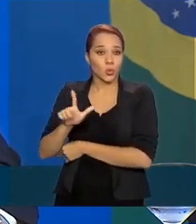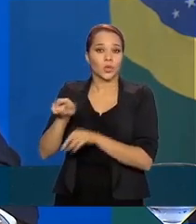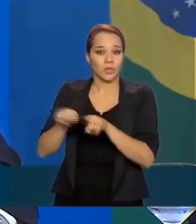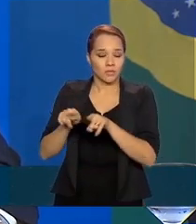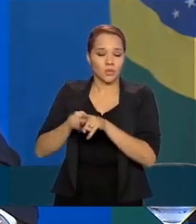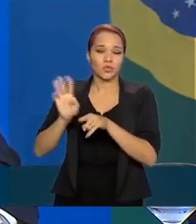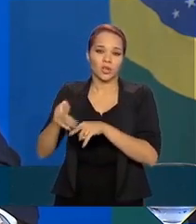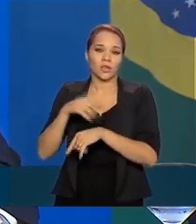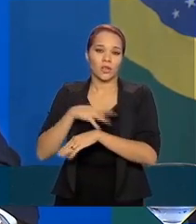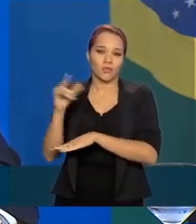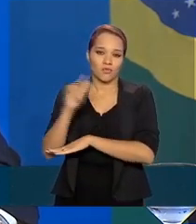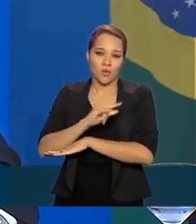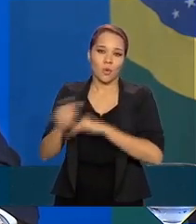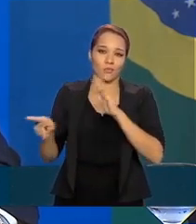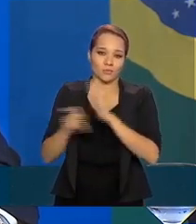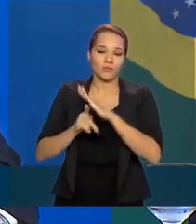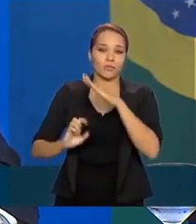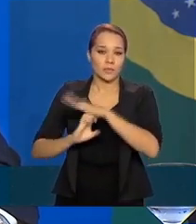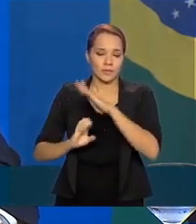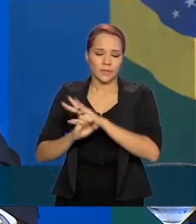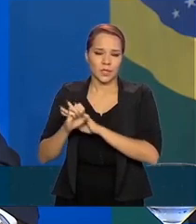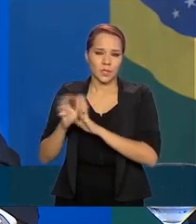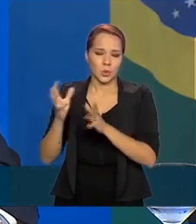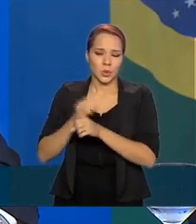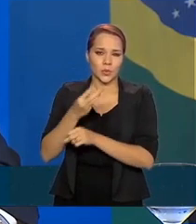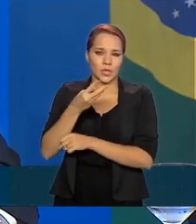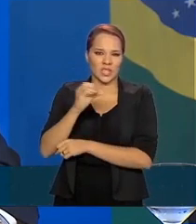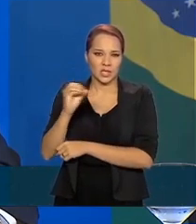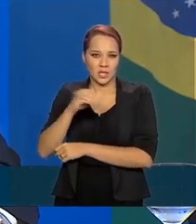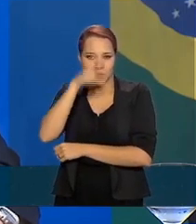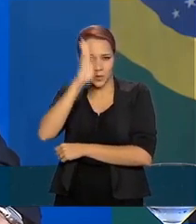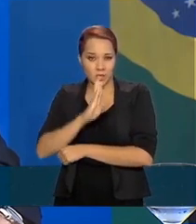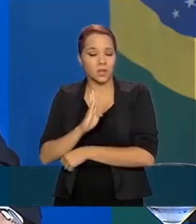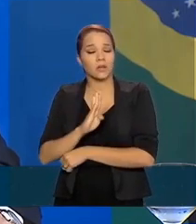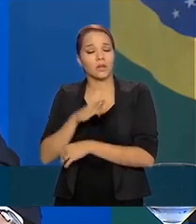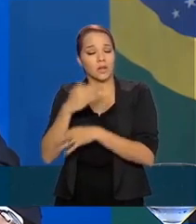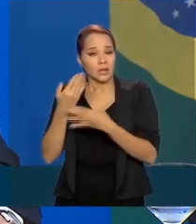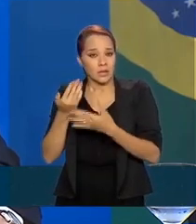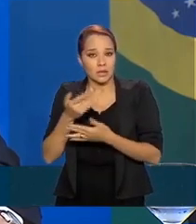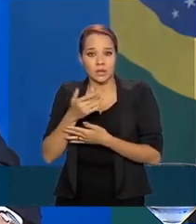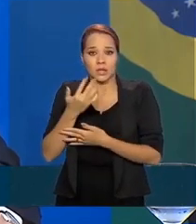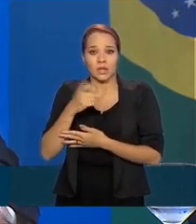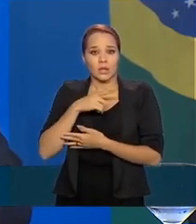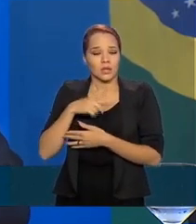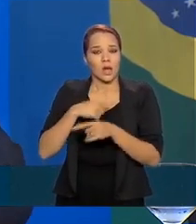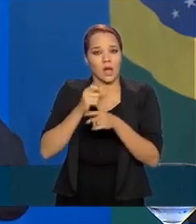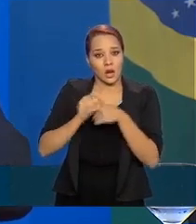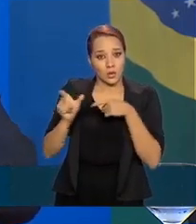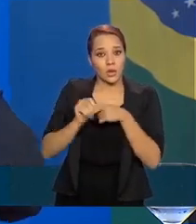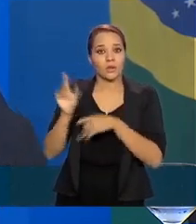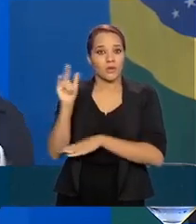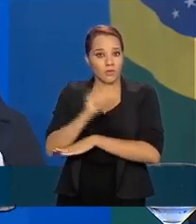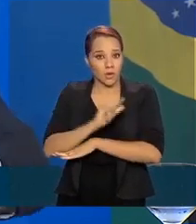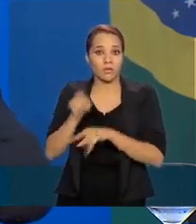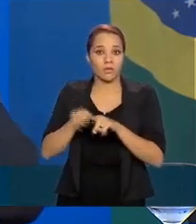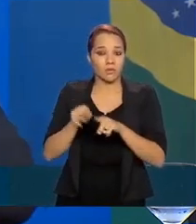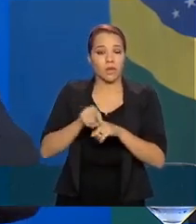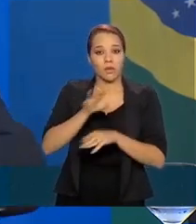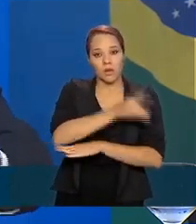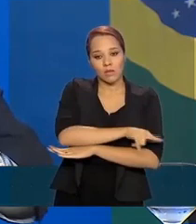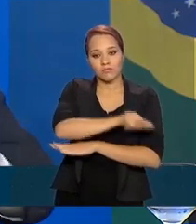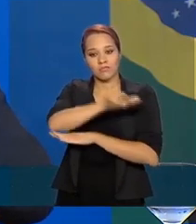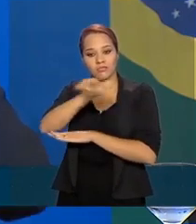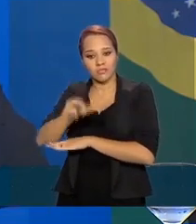com mais de 300 brasileiros e estamos providenciando um voo charter para aqueles que faltam. Também não é fácil, porque nem todos estão